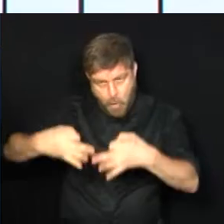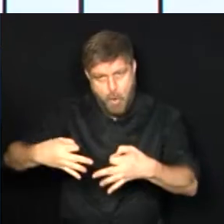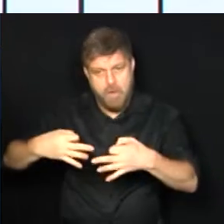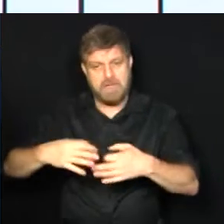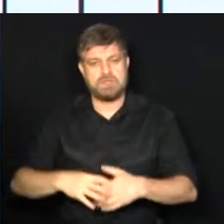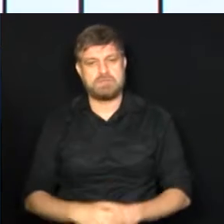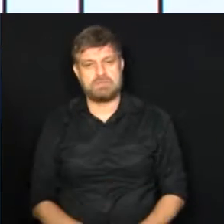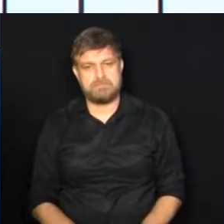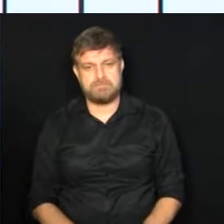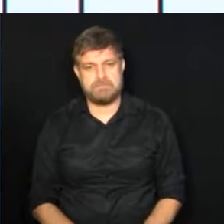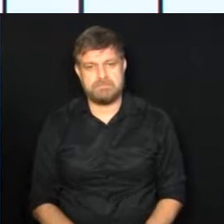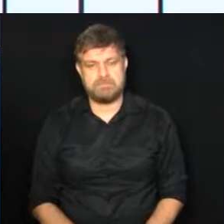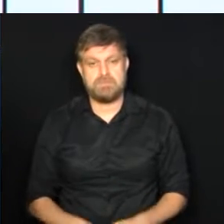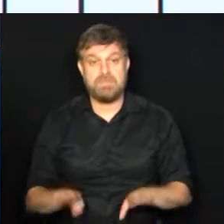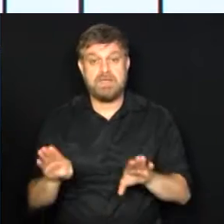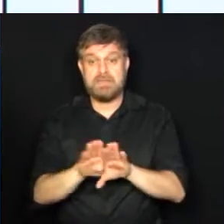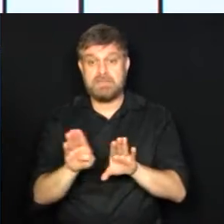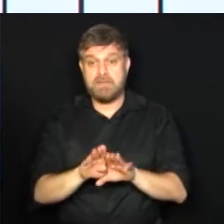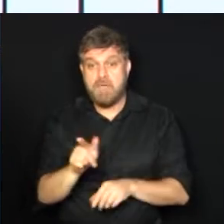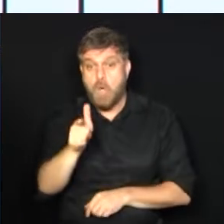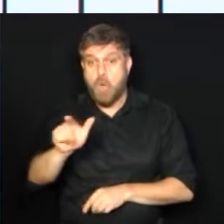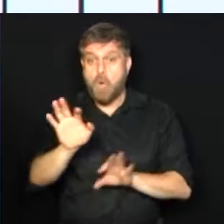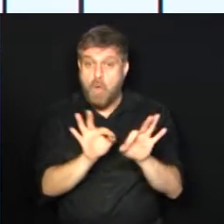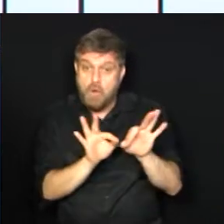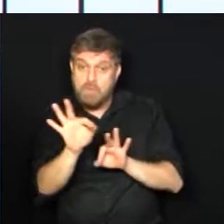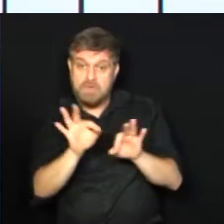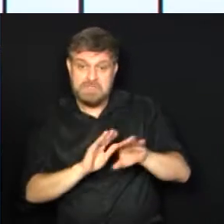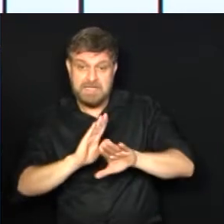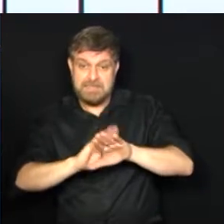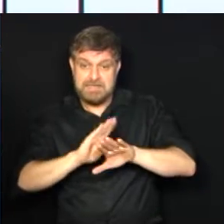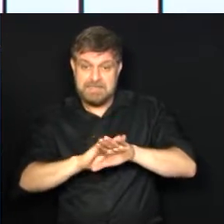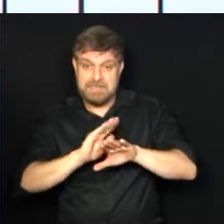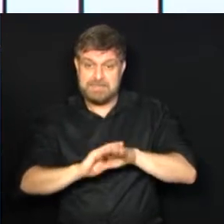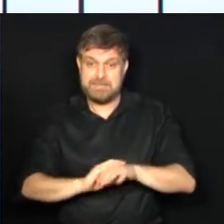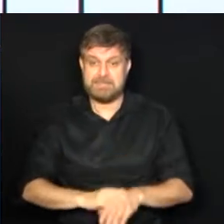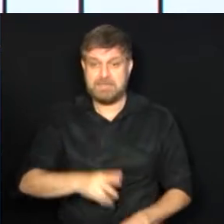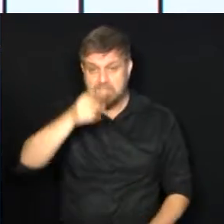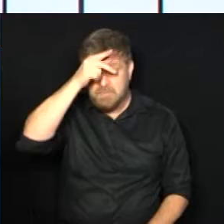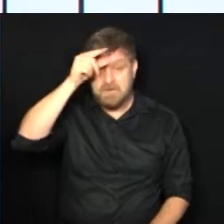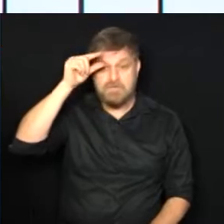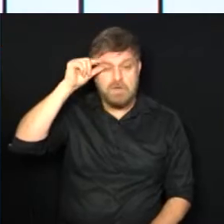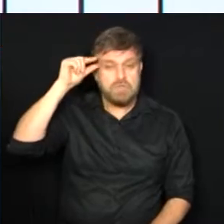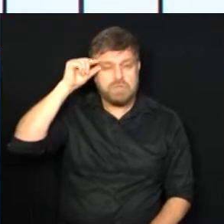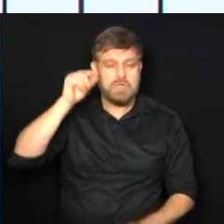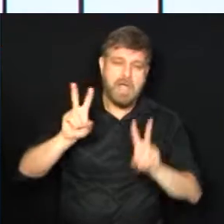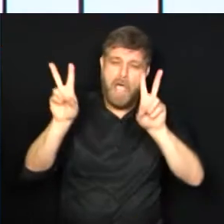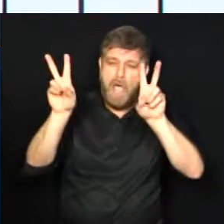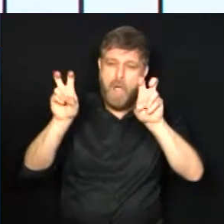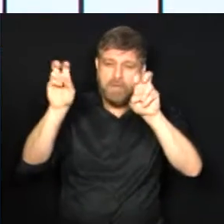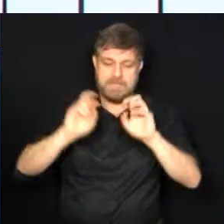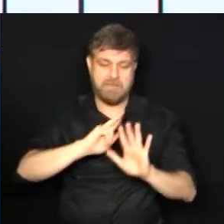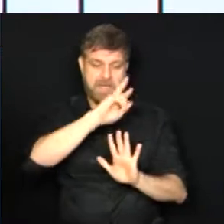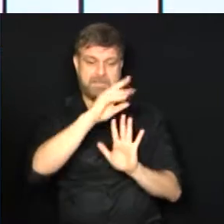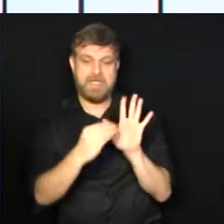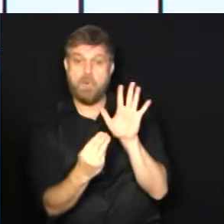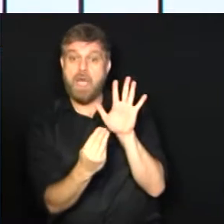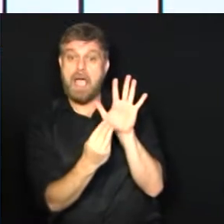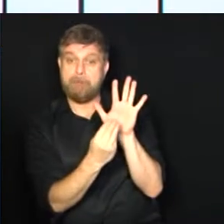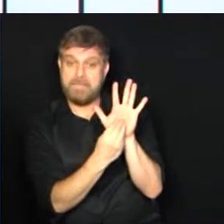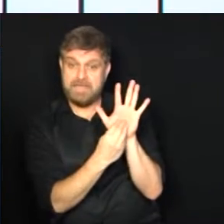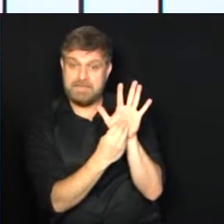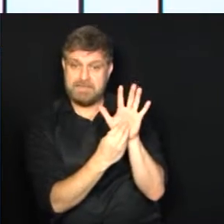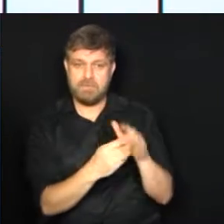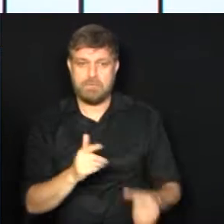justa. Temos ainda um projeto de autoria do Executivo que trata de questão ambiental. O